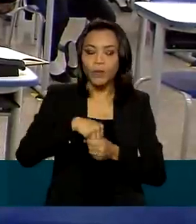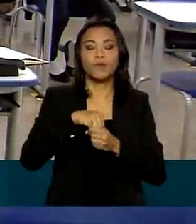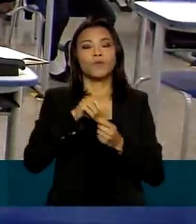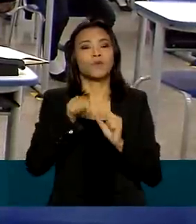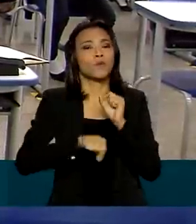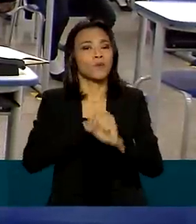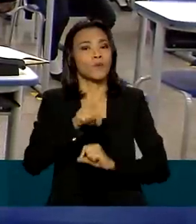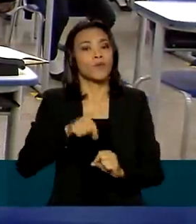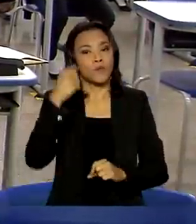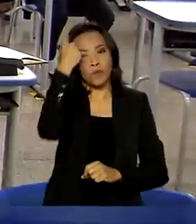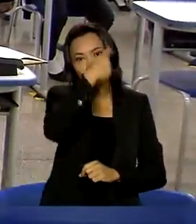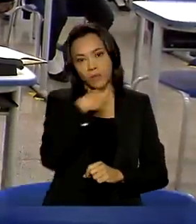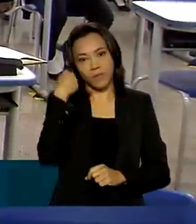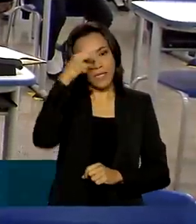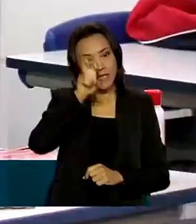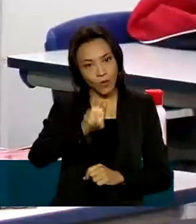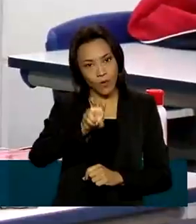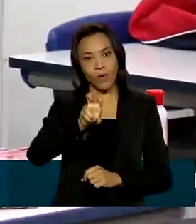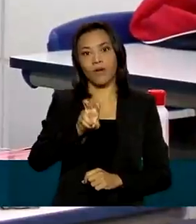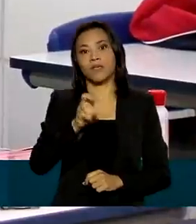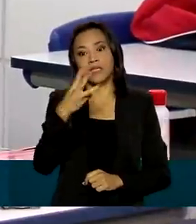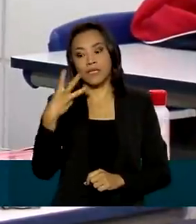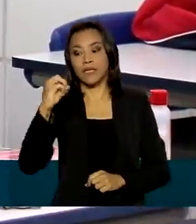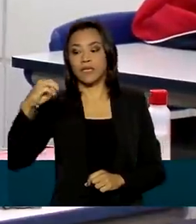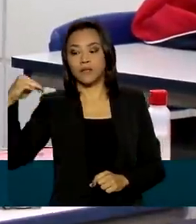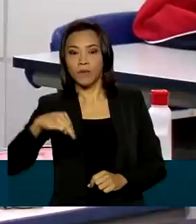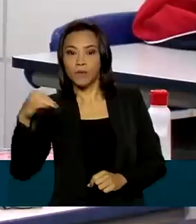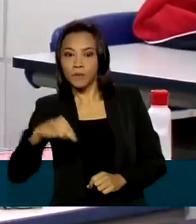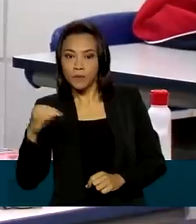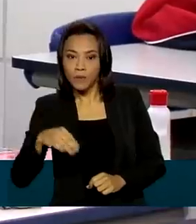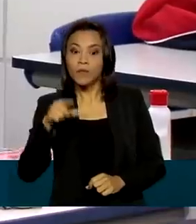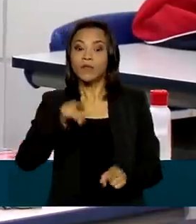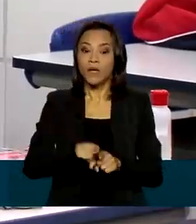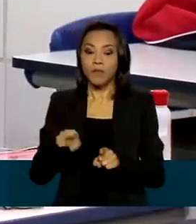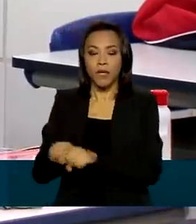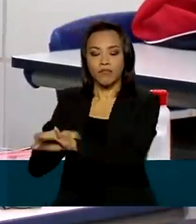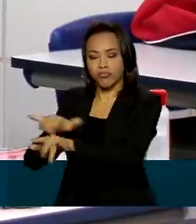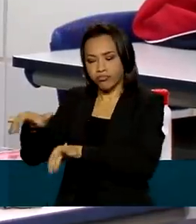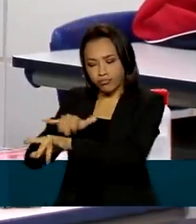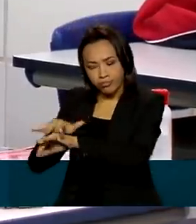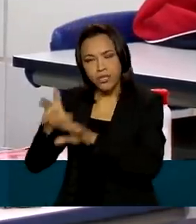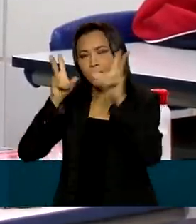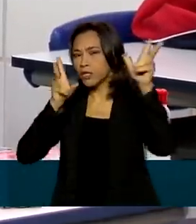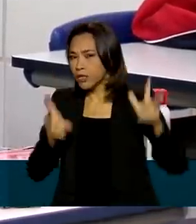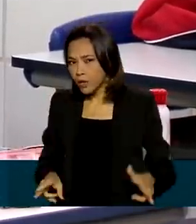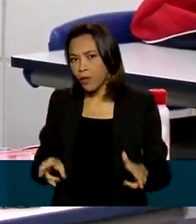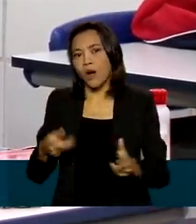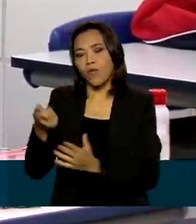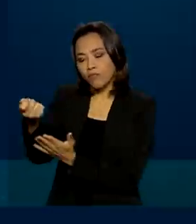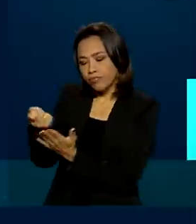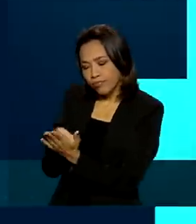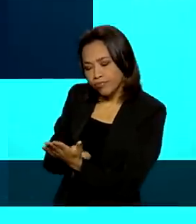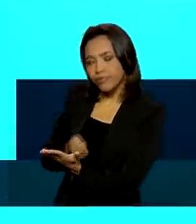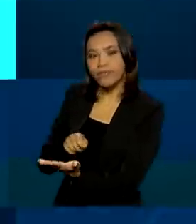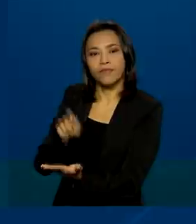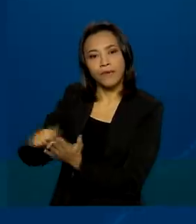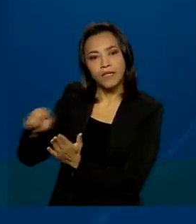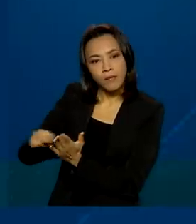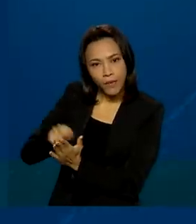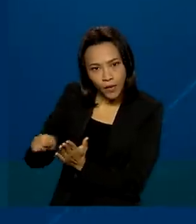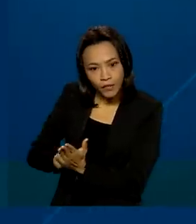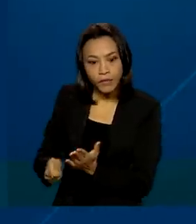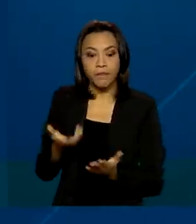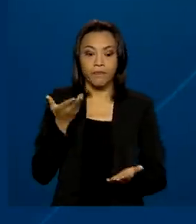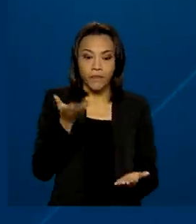em no máximo 5 horas e 30 minutos. Participantes do Enem Digital também fazem a redação em formato impresso. Na redação,